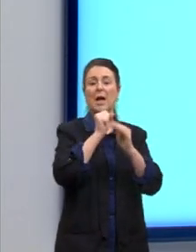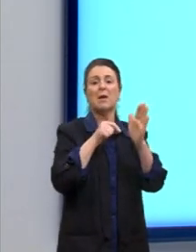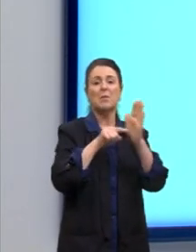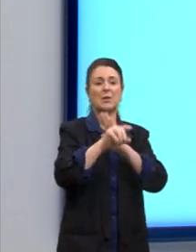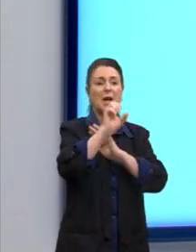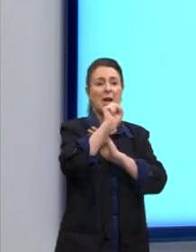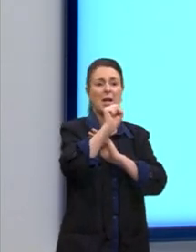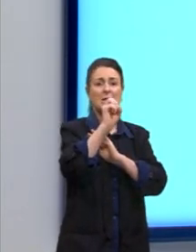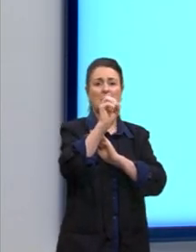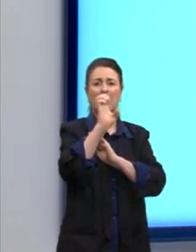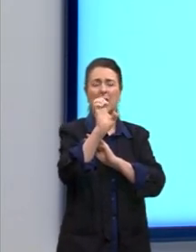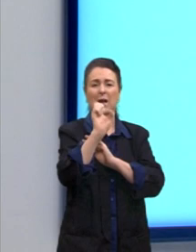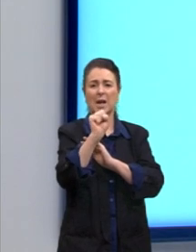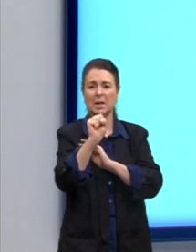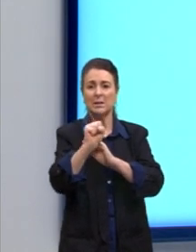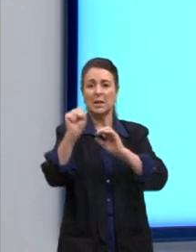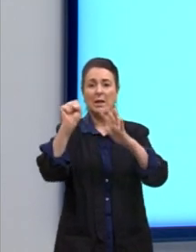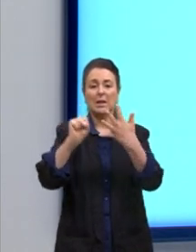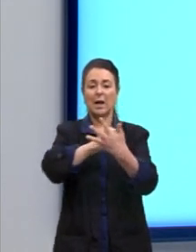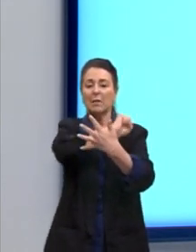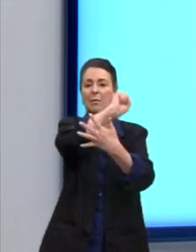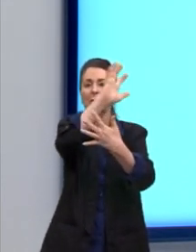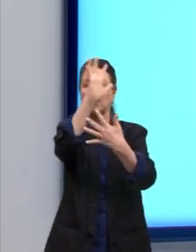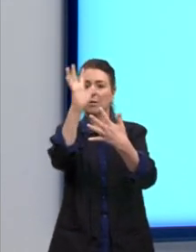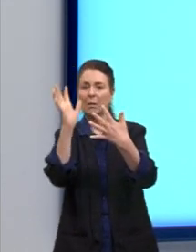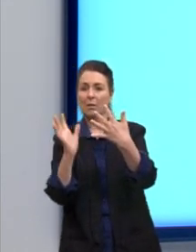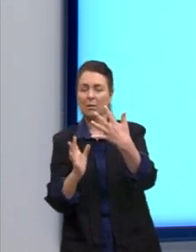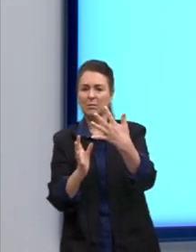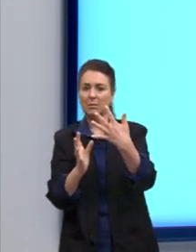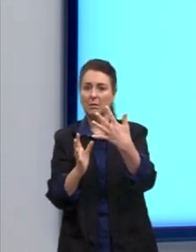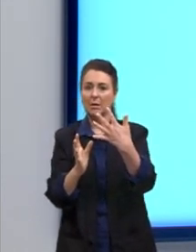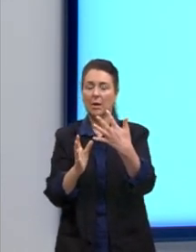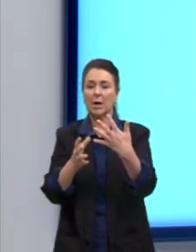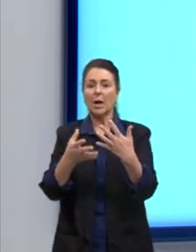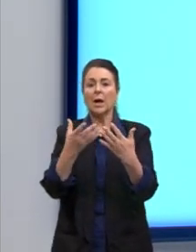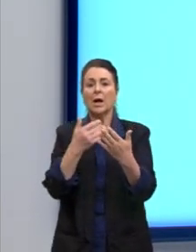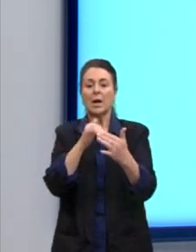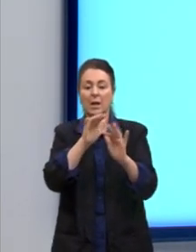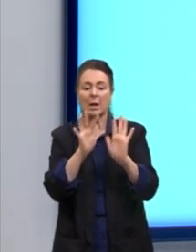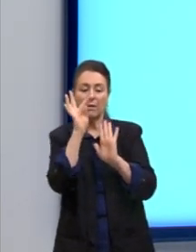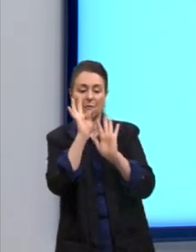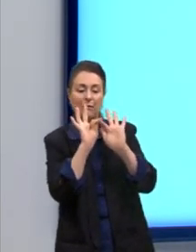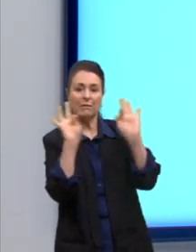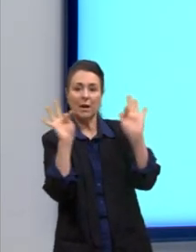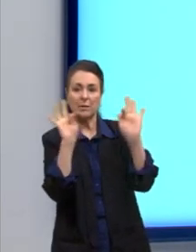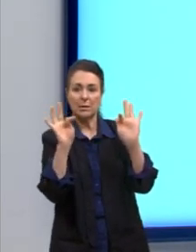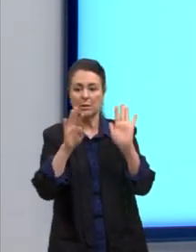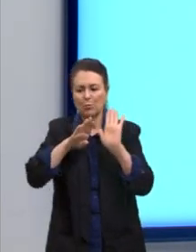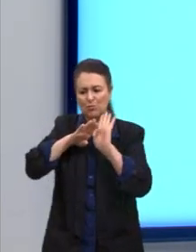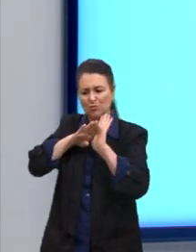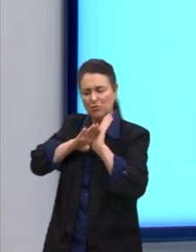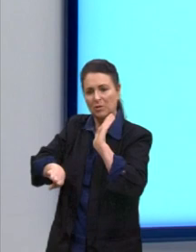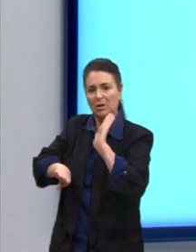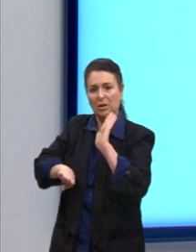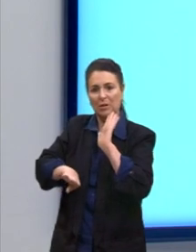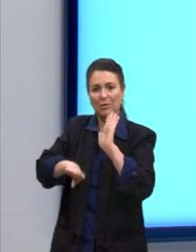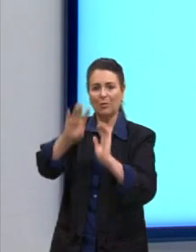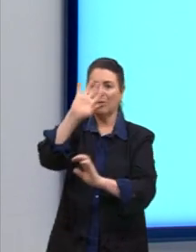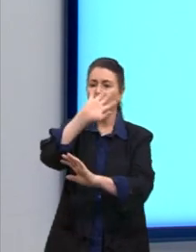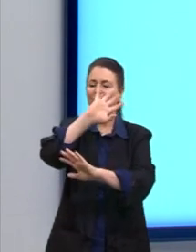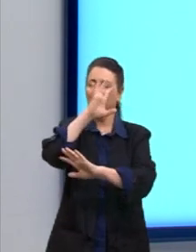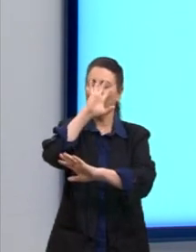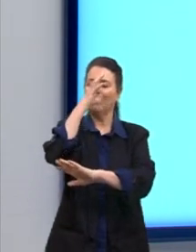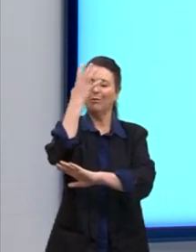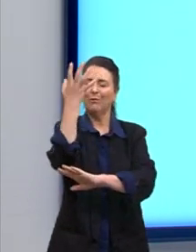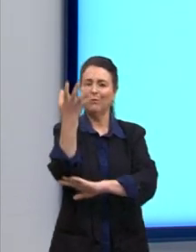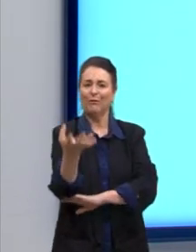Mata Atlântica, embaixo dizendo, estão tirando o verde, né? Essa parte aqui em branco, estão